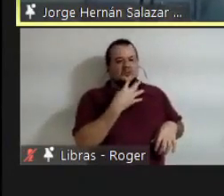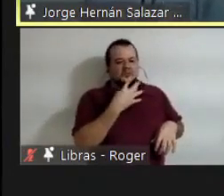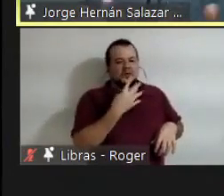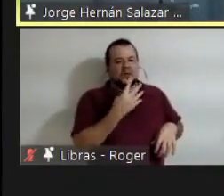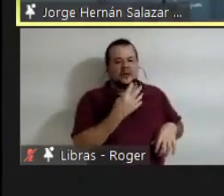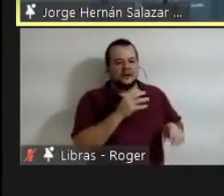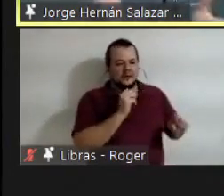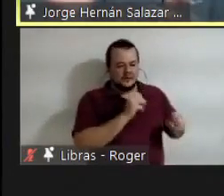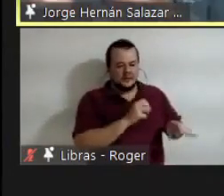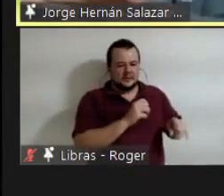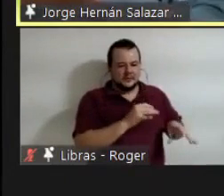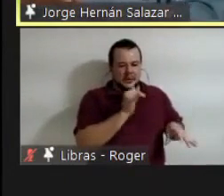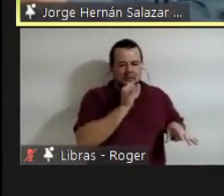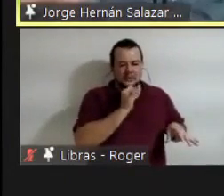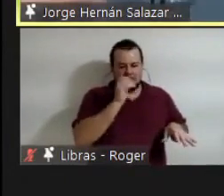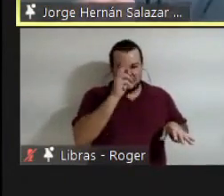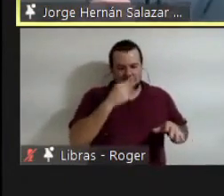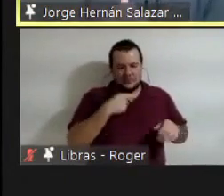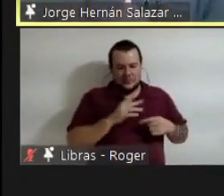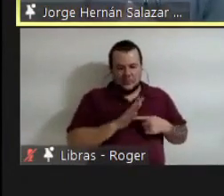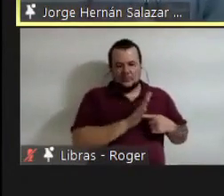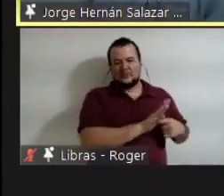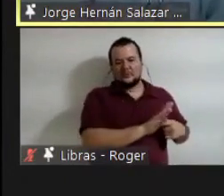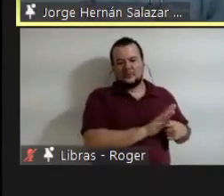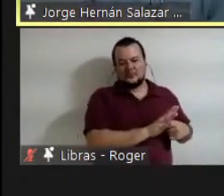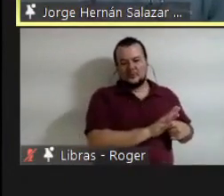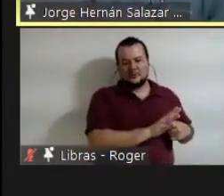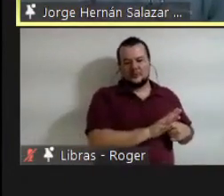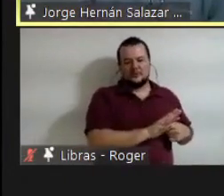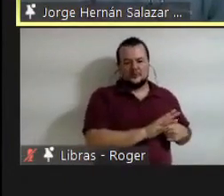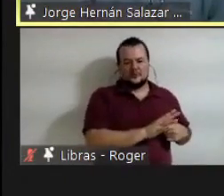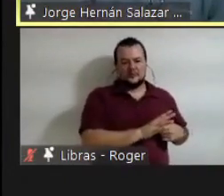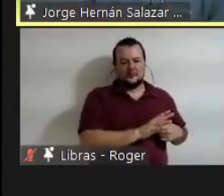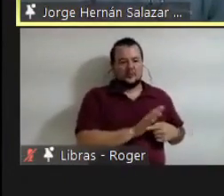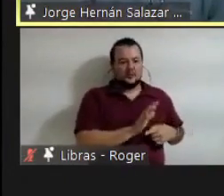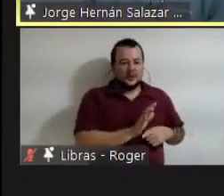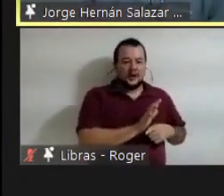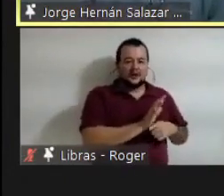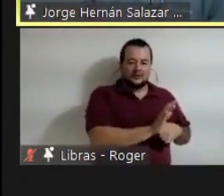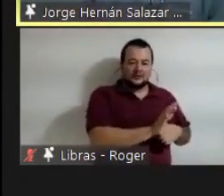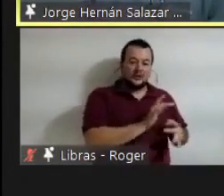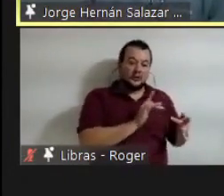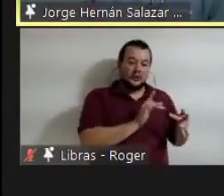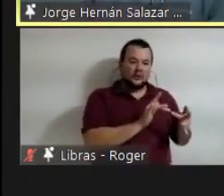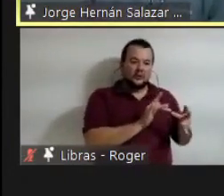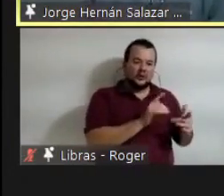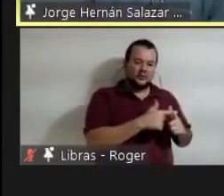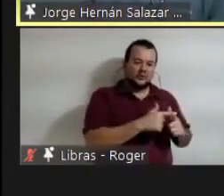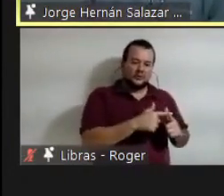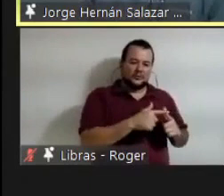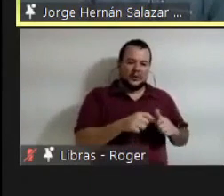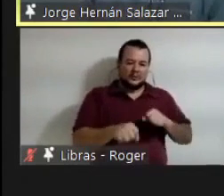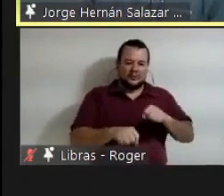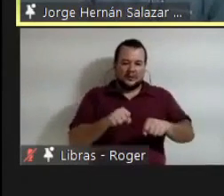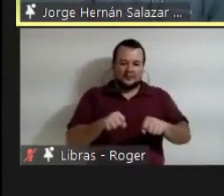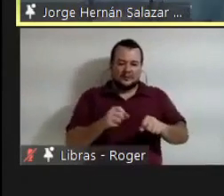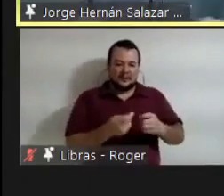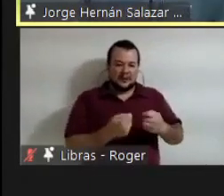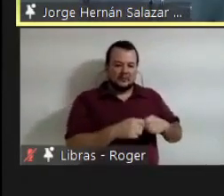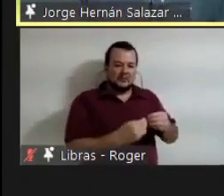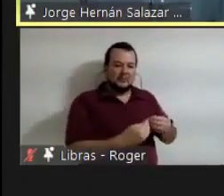interactuar com o problema e me presta sua bicicleta, aunque de pronto se lhe entregue um pouco